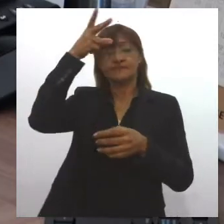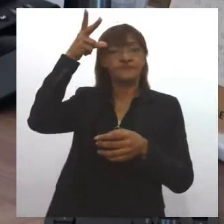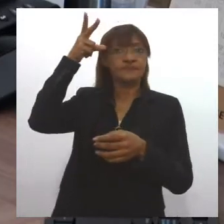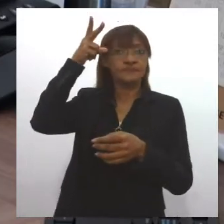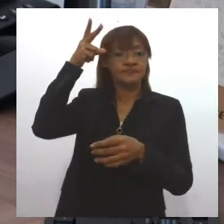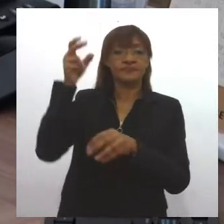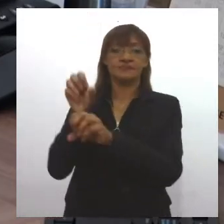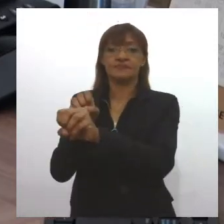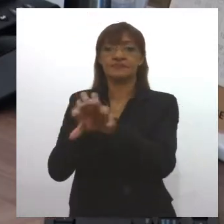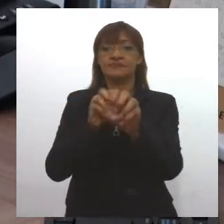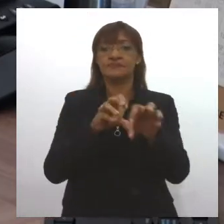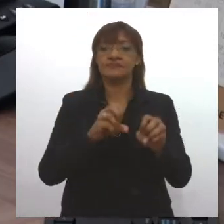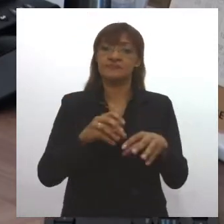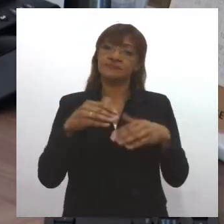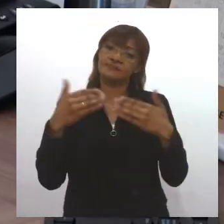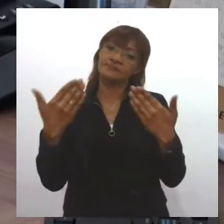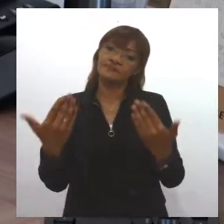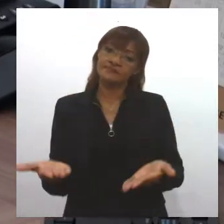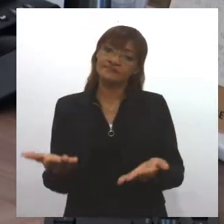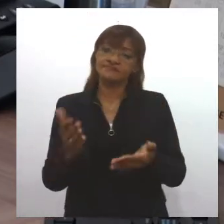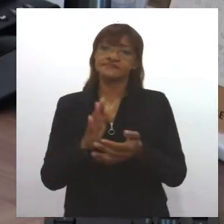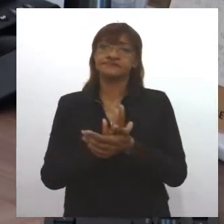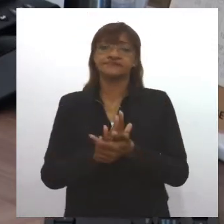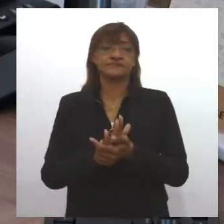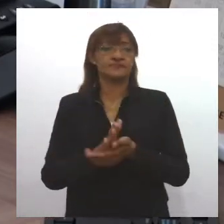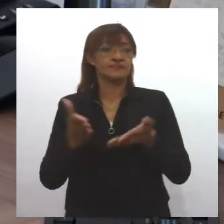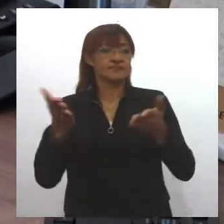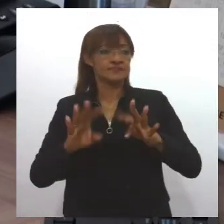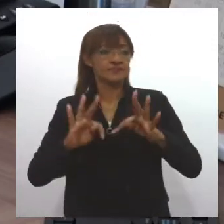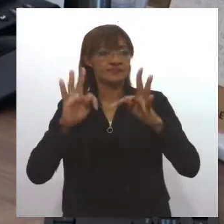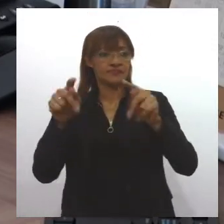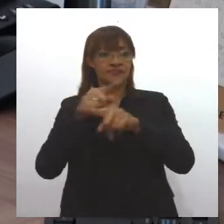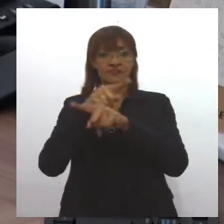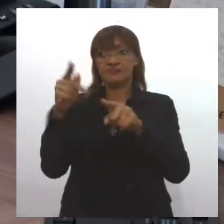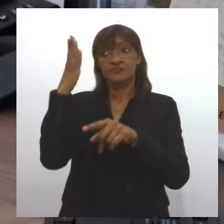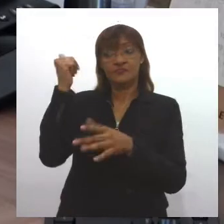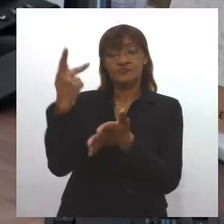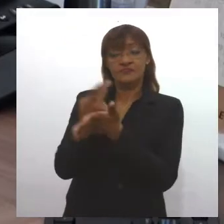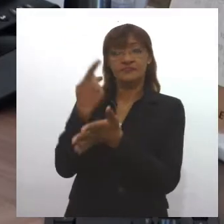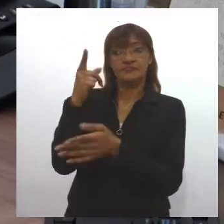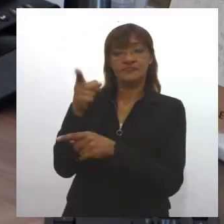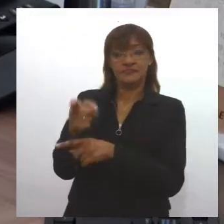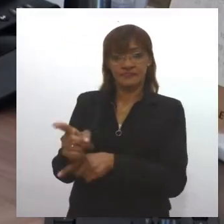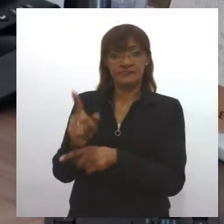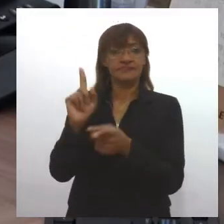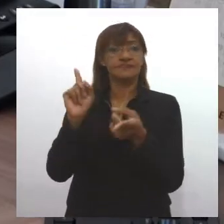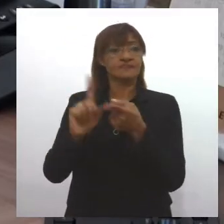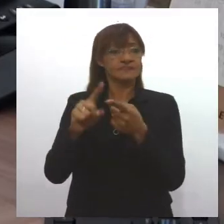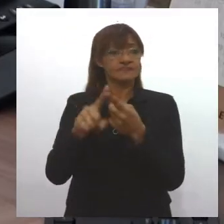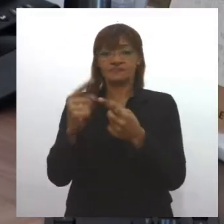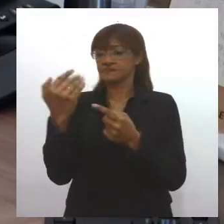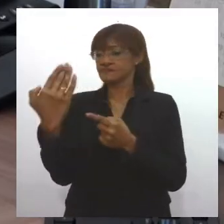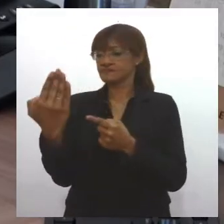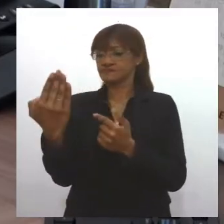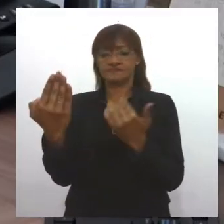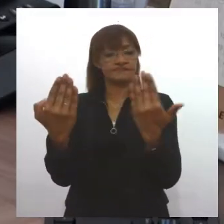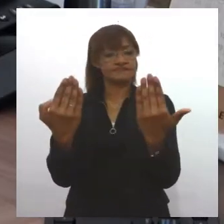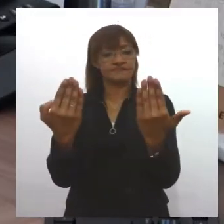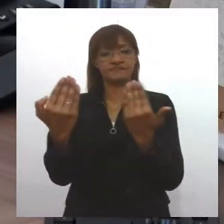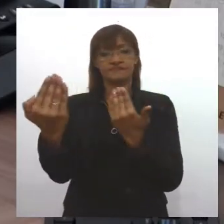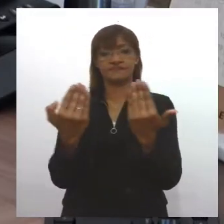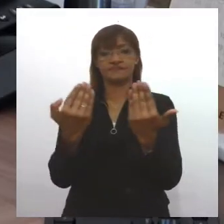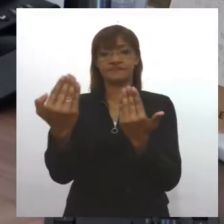Educação. Então, demos o conhecimento a todos, inclusive se fizermos uma comparação, sem